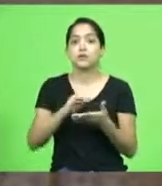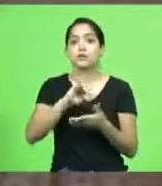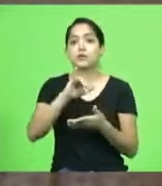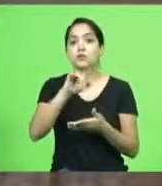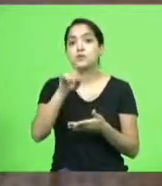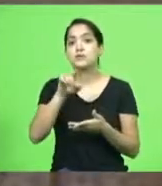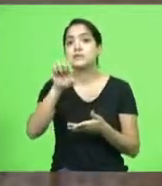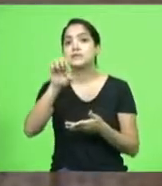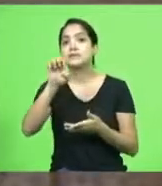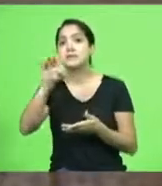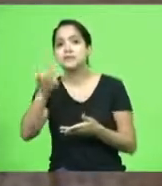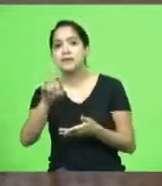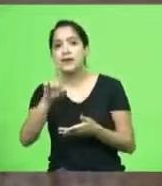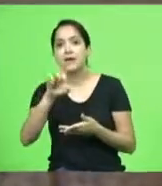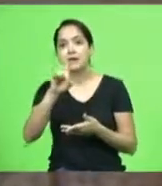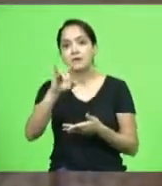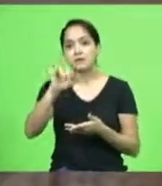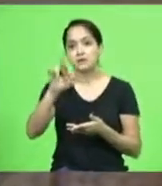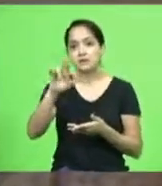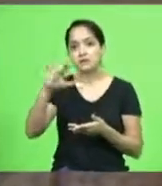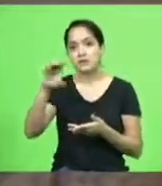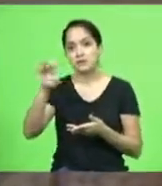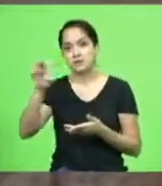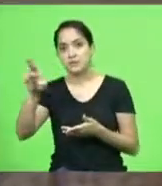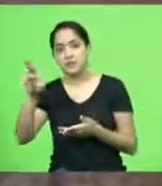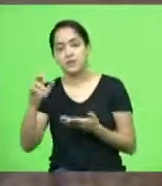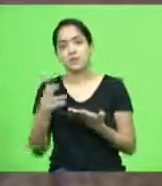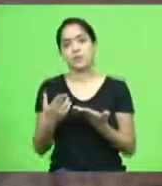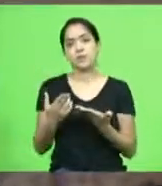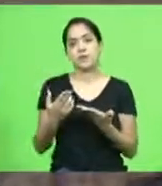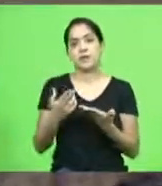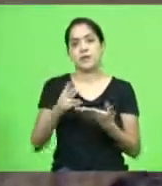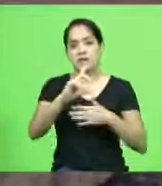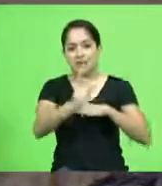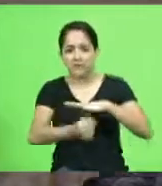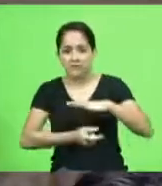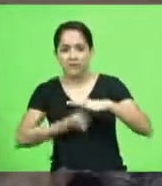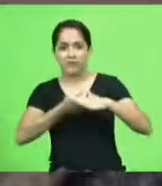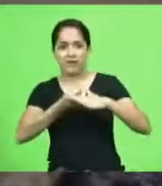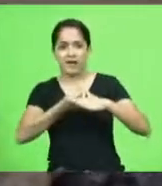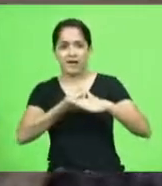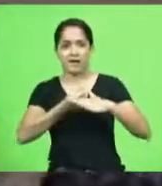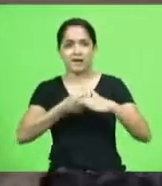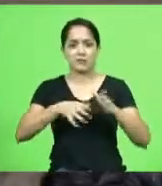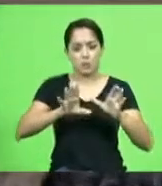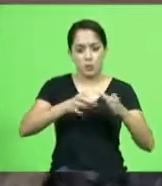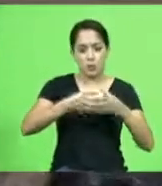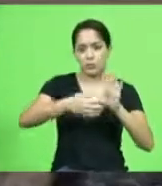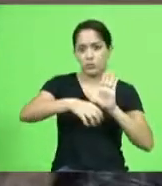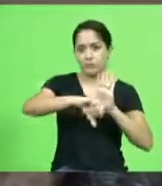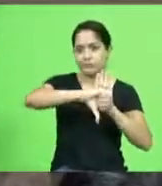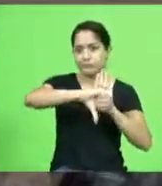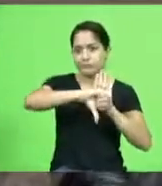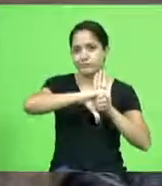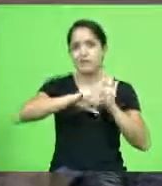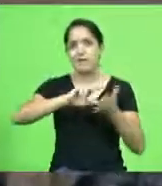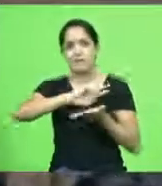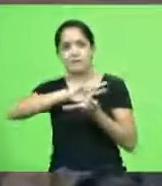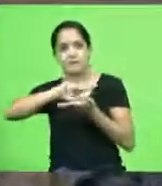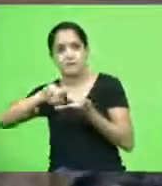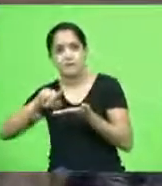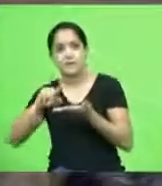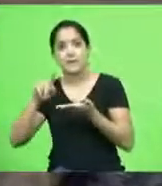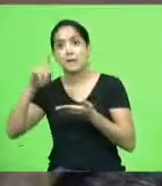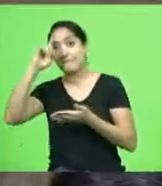PT por corrupção ativa lavagem de dinheiro organização criminosa e o que o STF